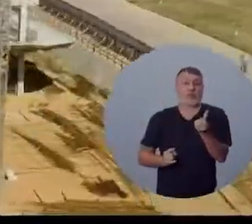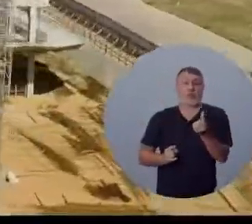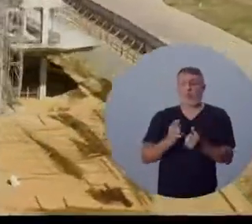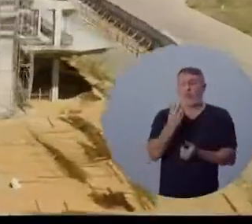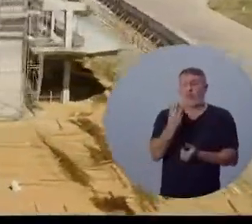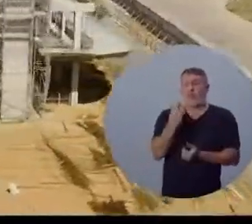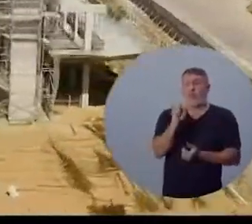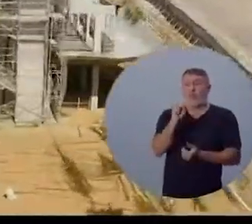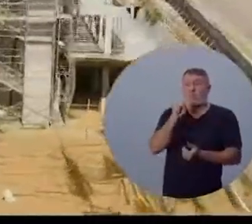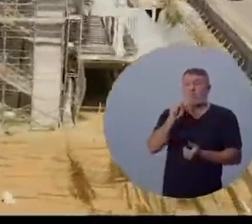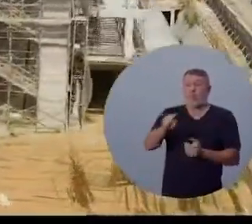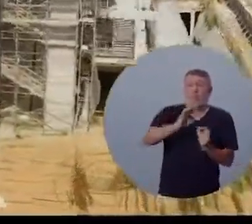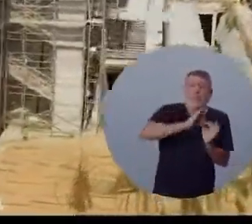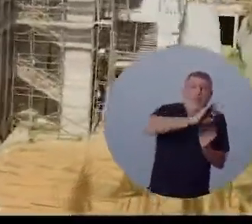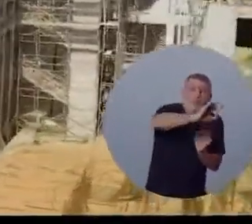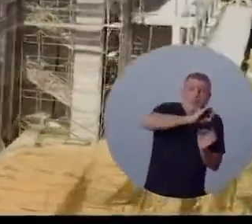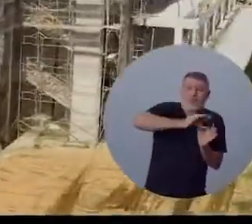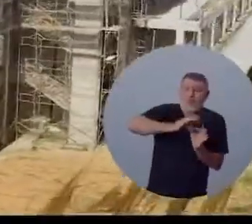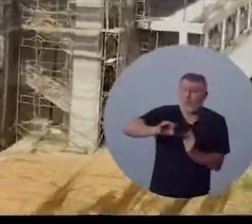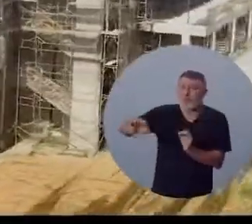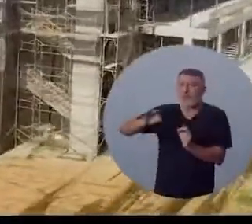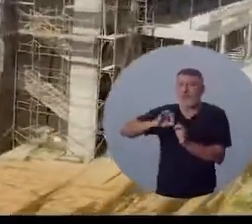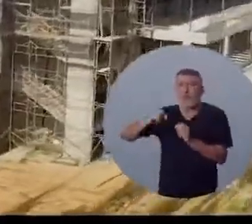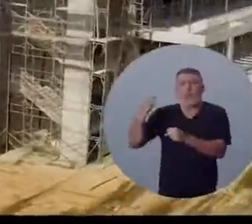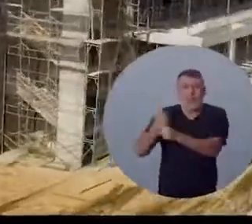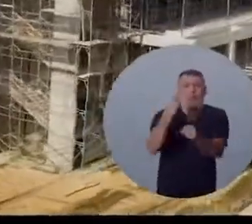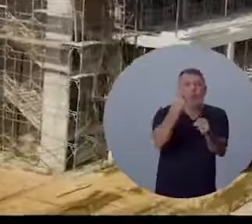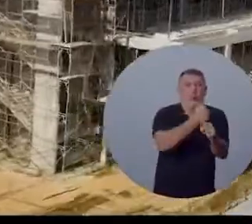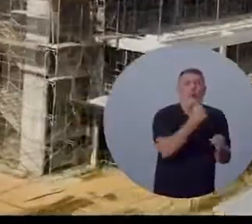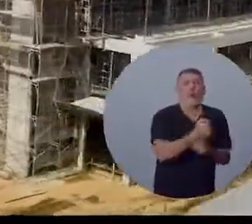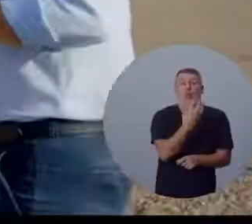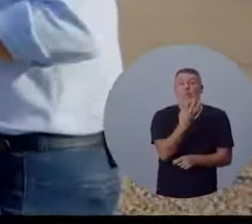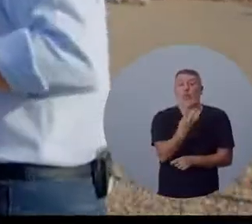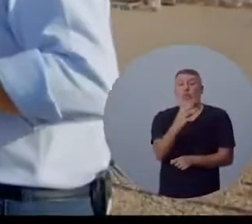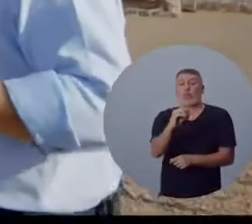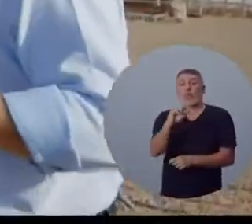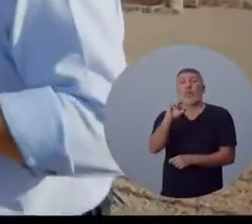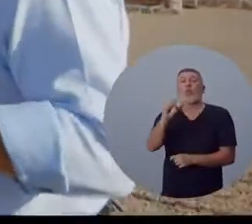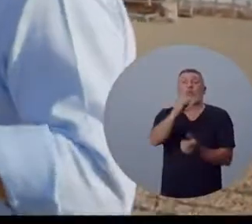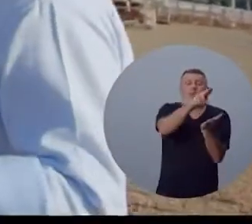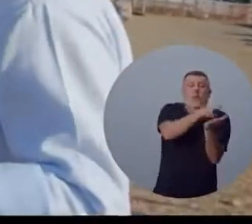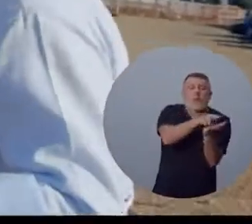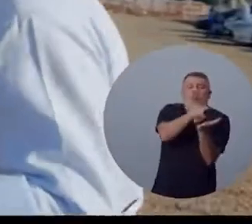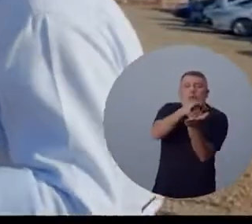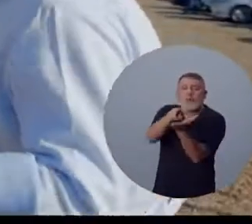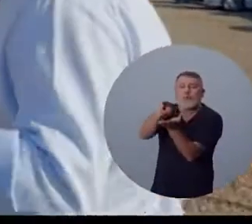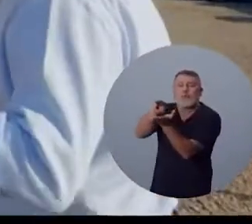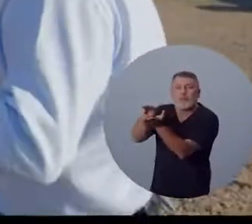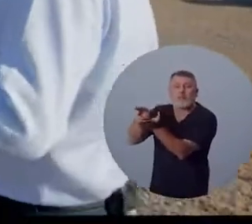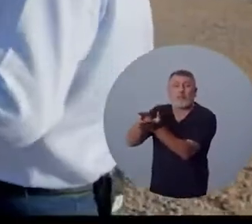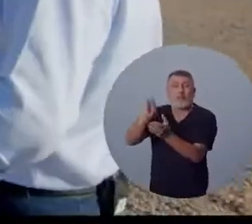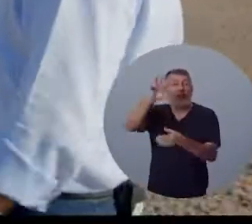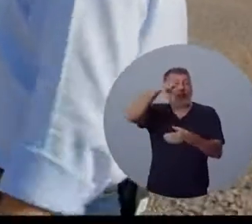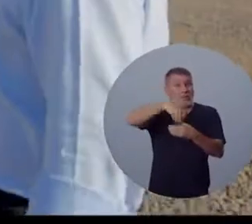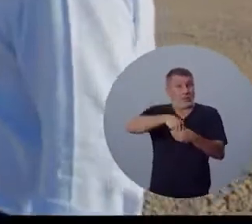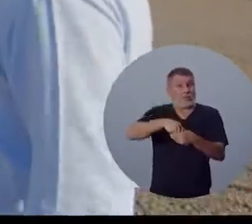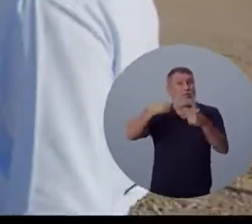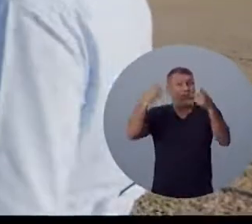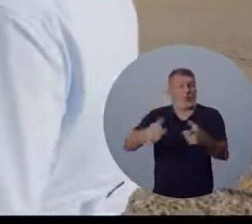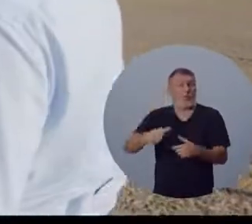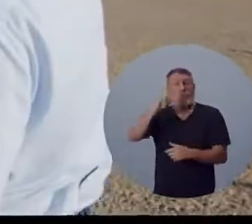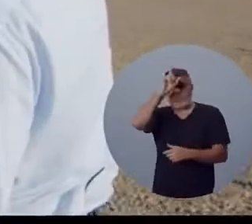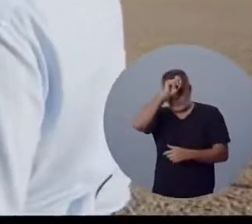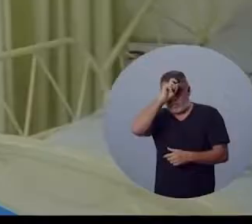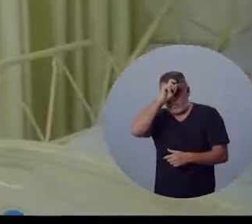mil metros quadrados de área construída. Serão 408 leitos que nós teremos aqui